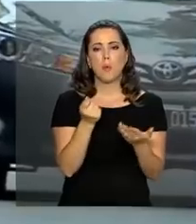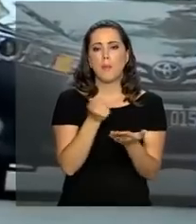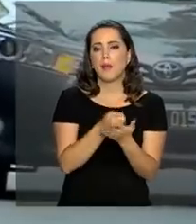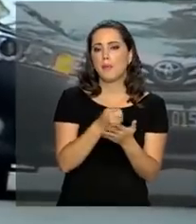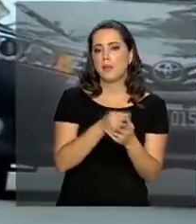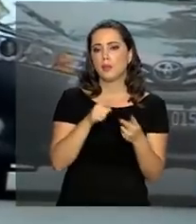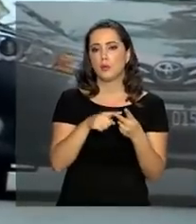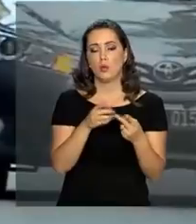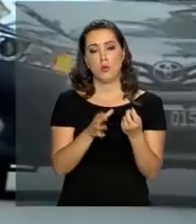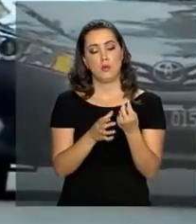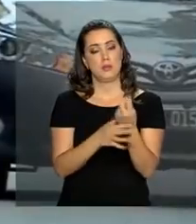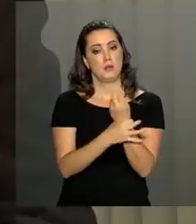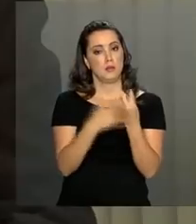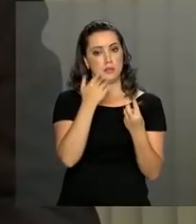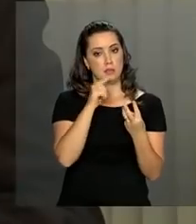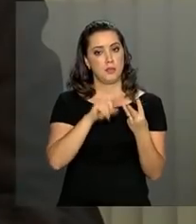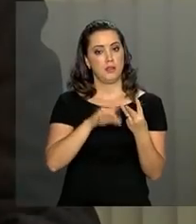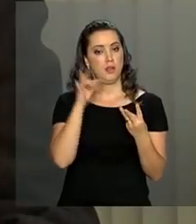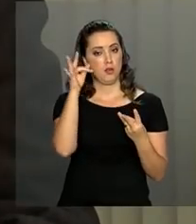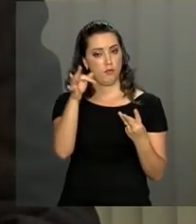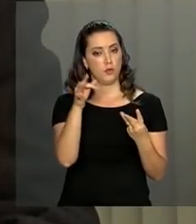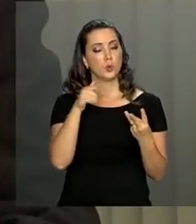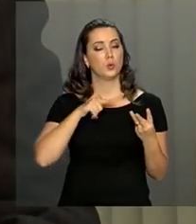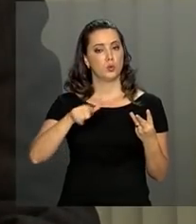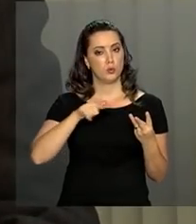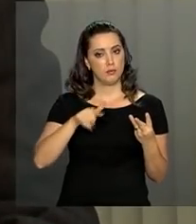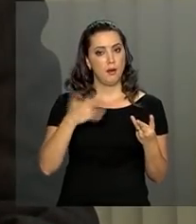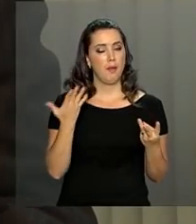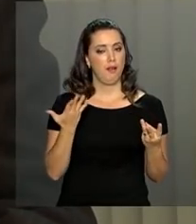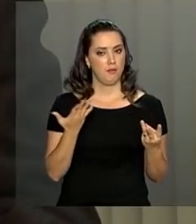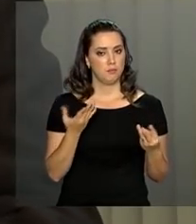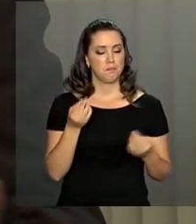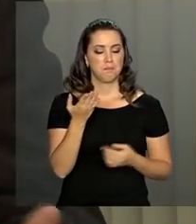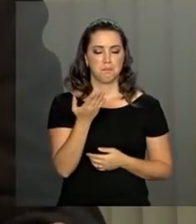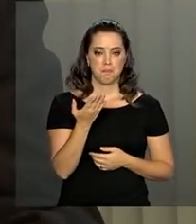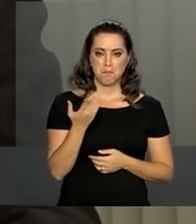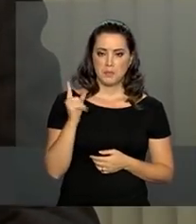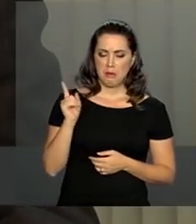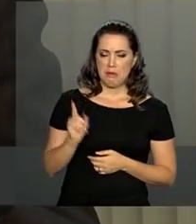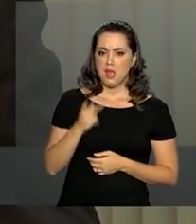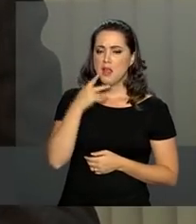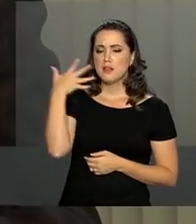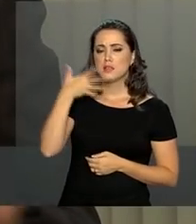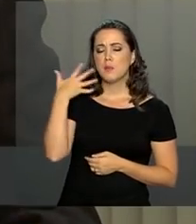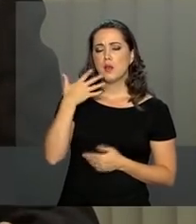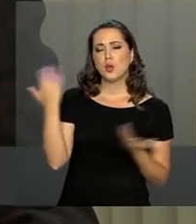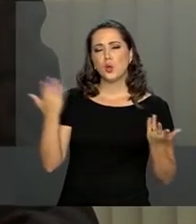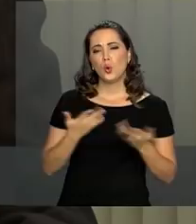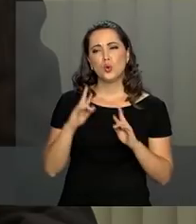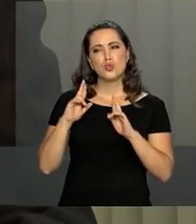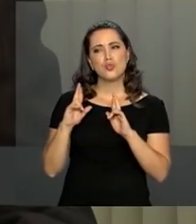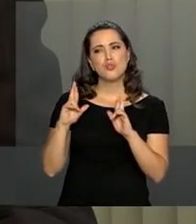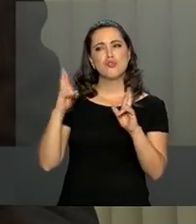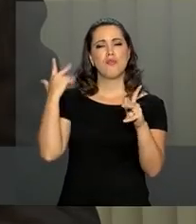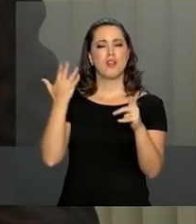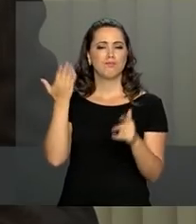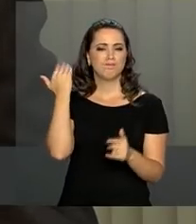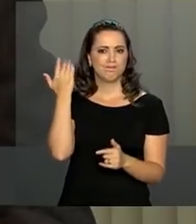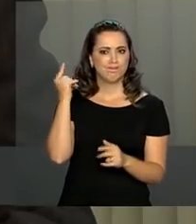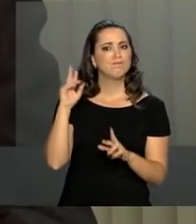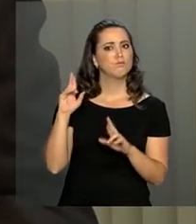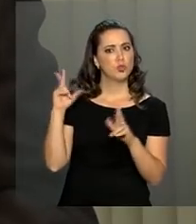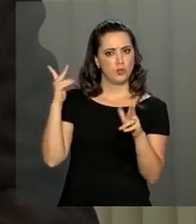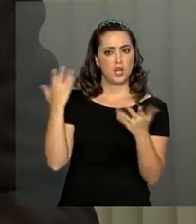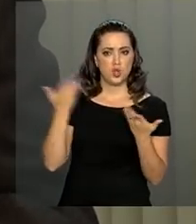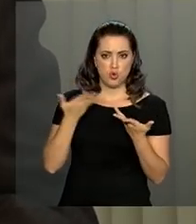alimentar e o futuro do trabalho. A realidade do mercado de trabalho hoje é muito diferente do que era no passado. Novas